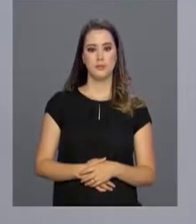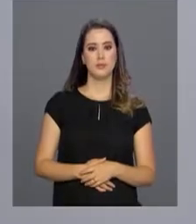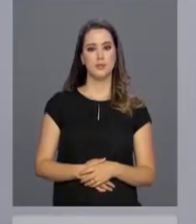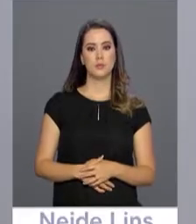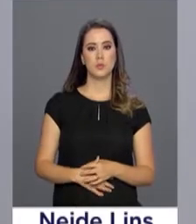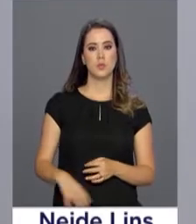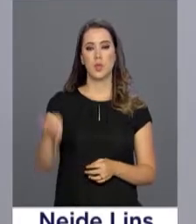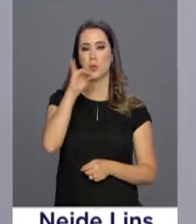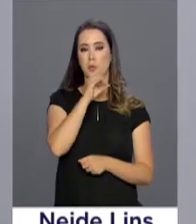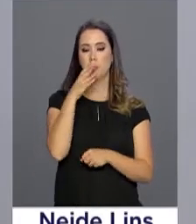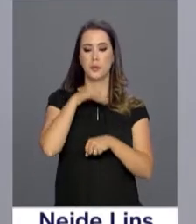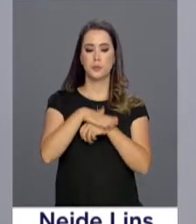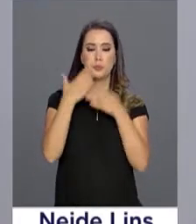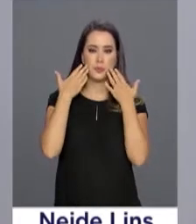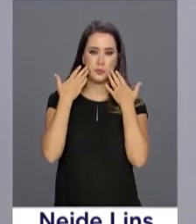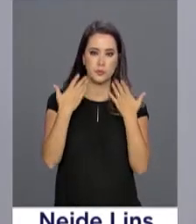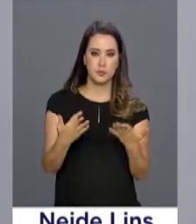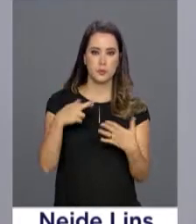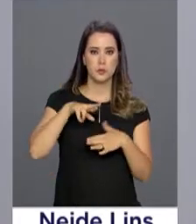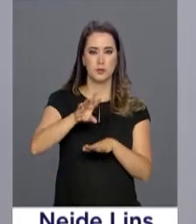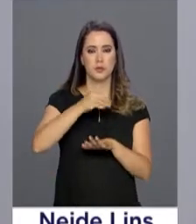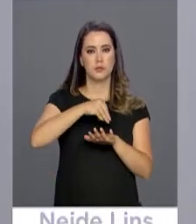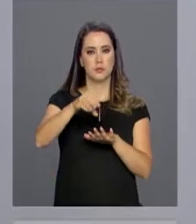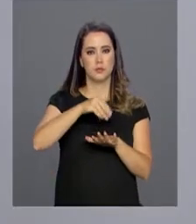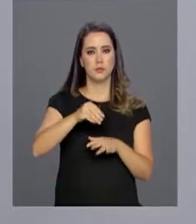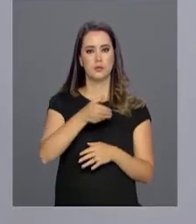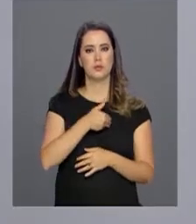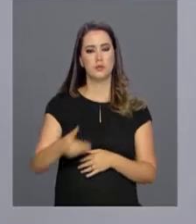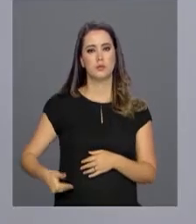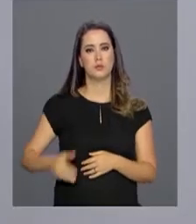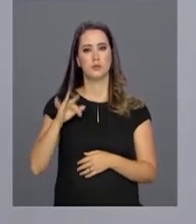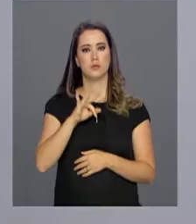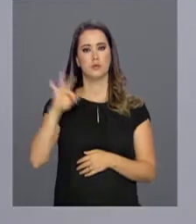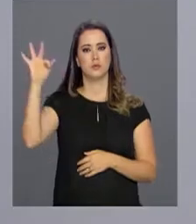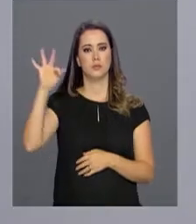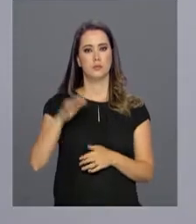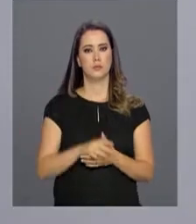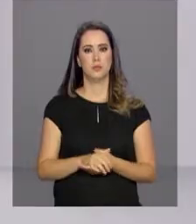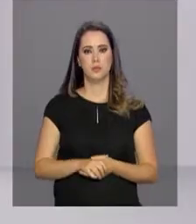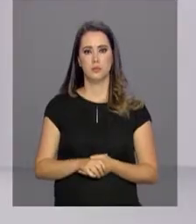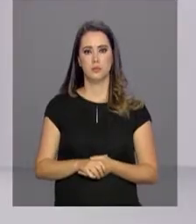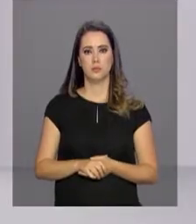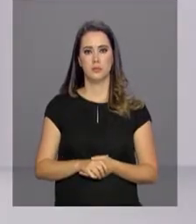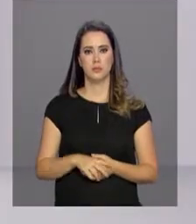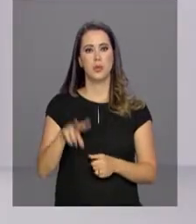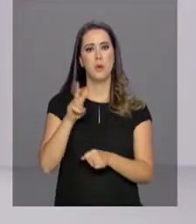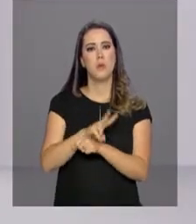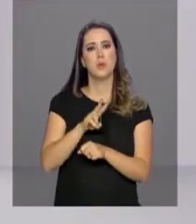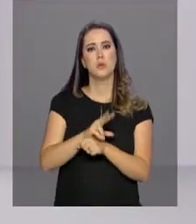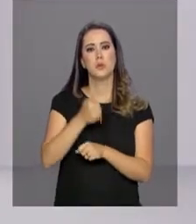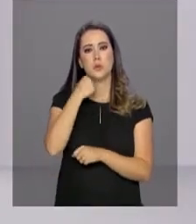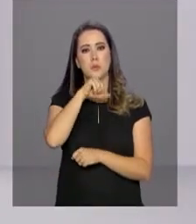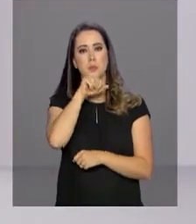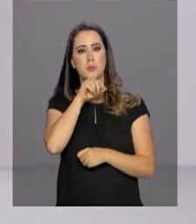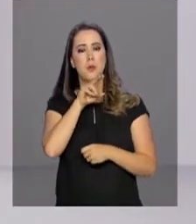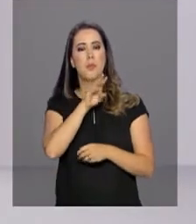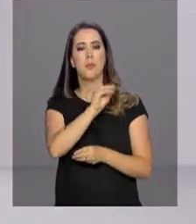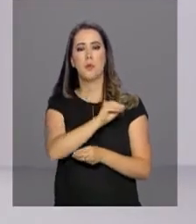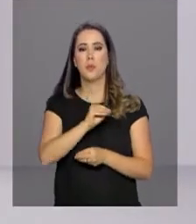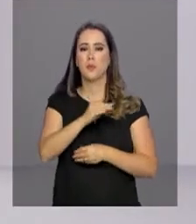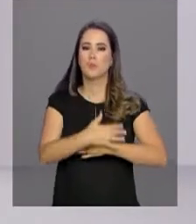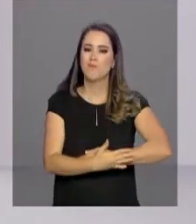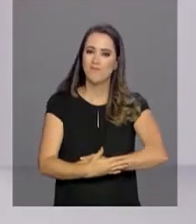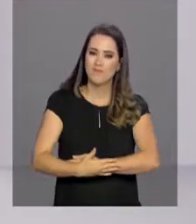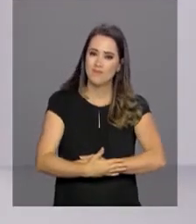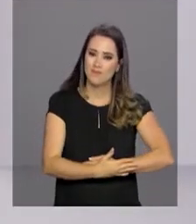Olá, boa noite no ar o repórter NBR com as notícias do governo federal. Proteção para a mãe e para o bebê.